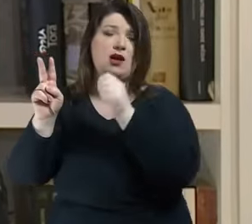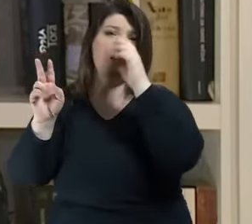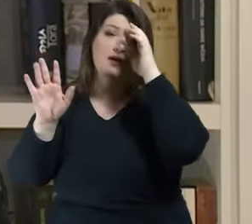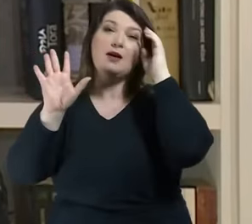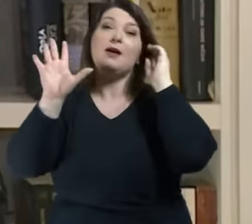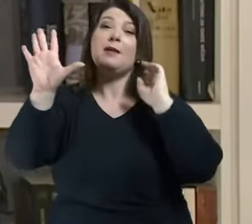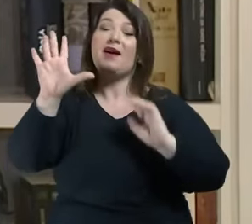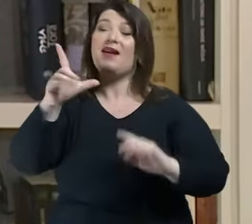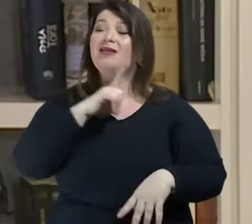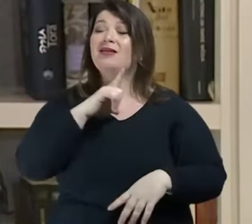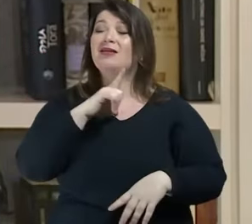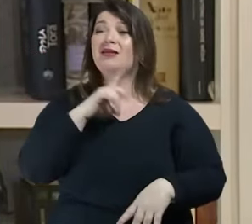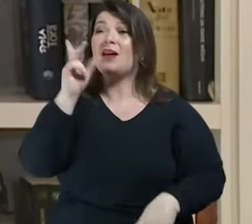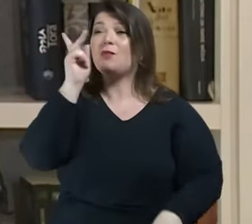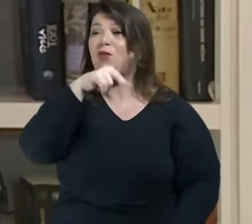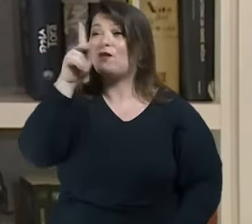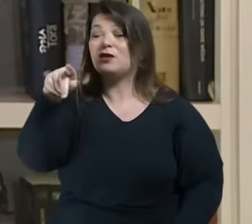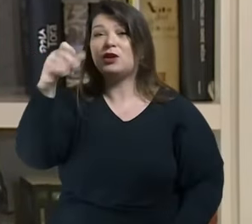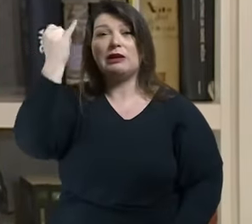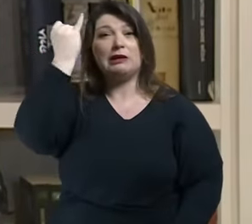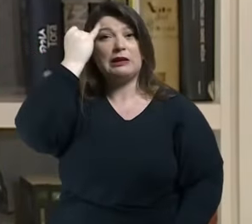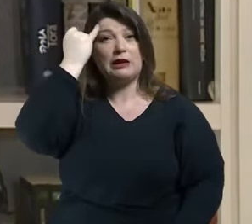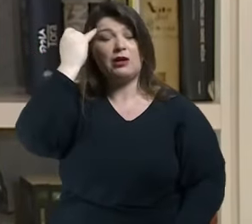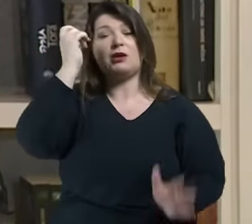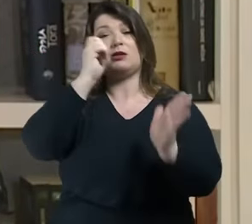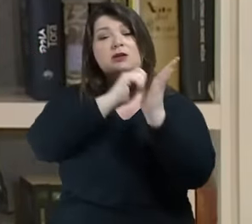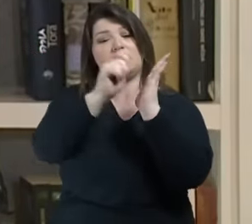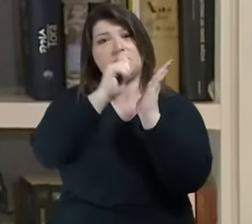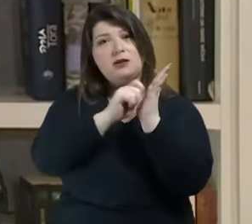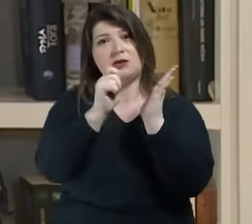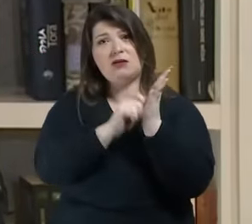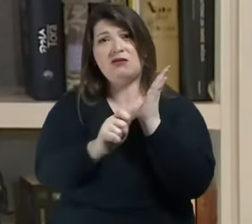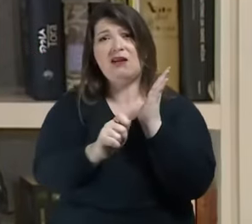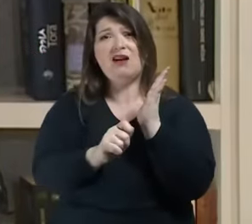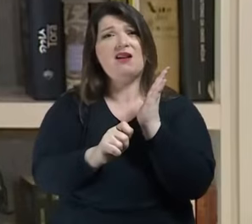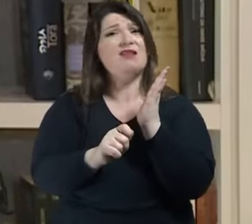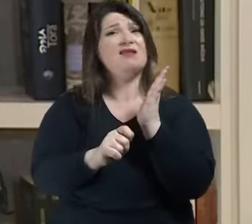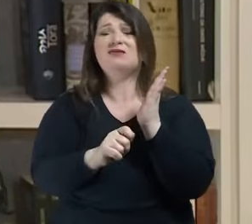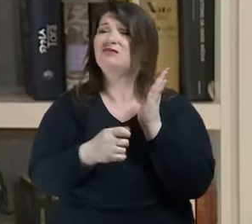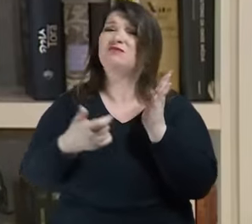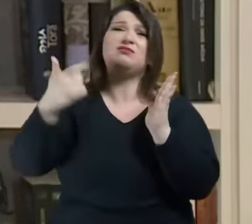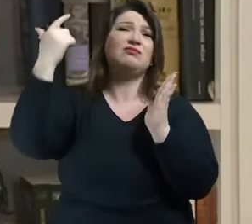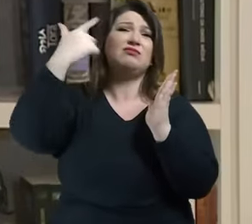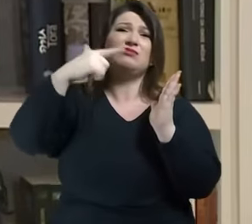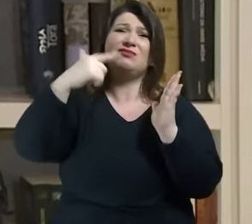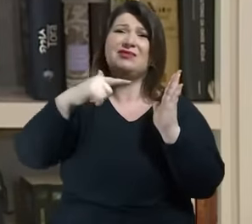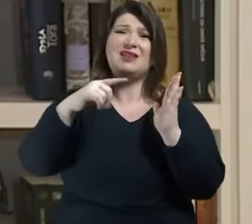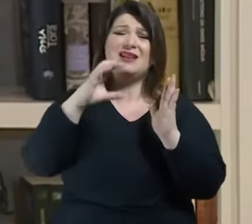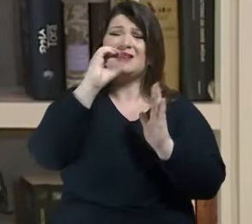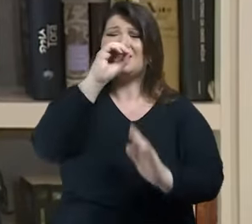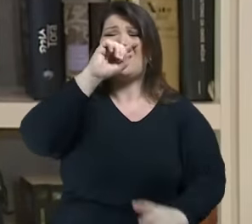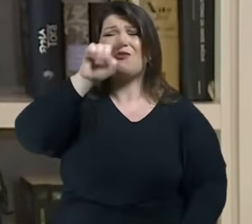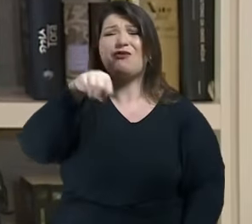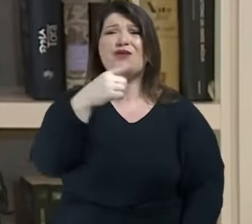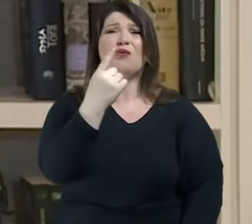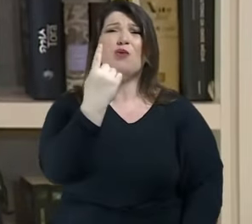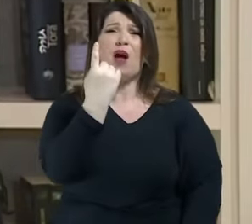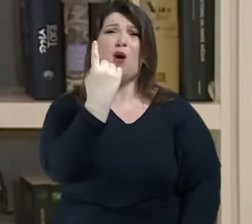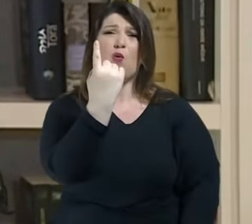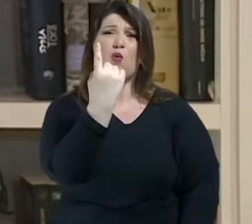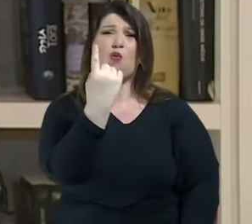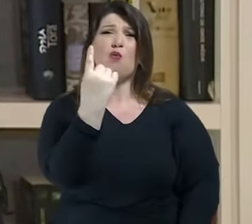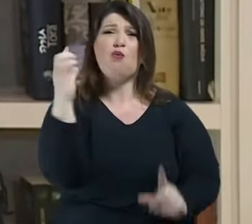intelectuais escritores que não tem nem 0,1 dessa influência